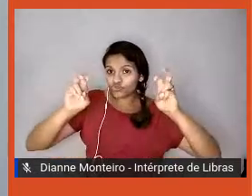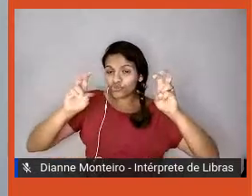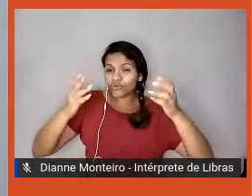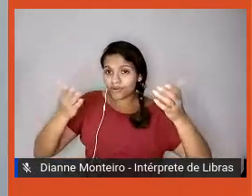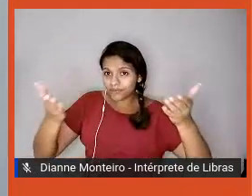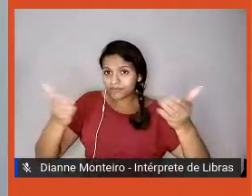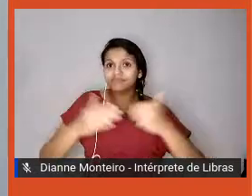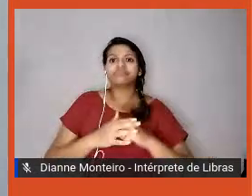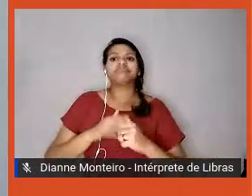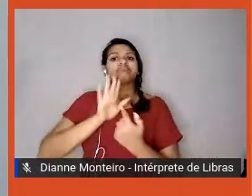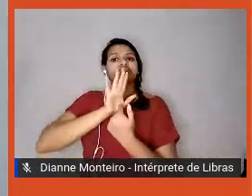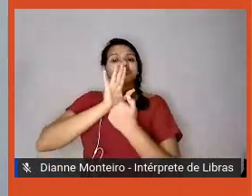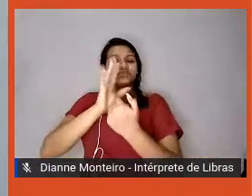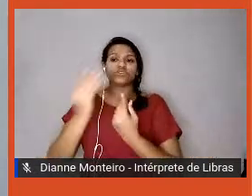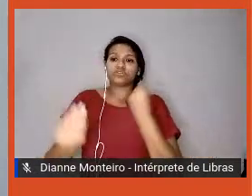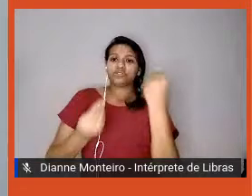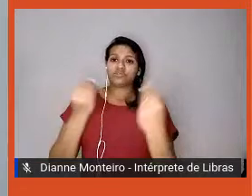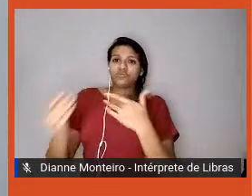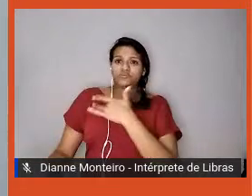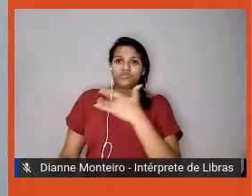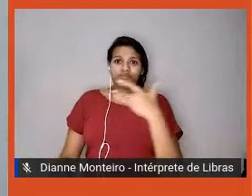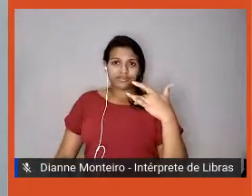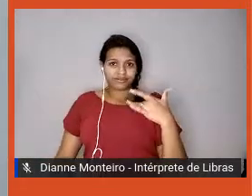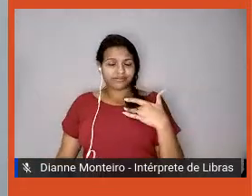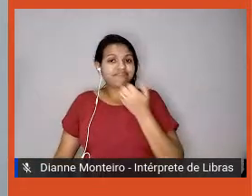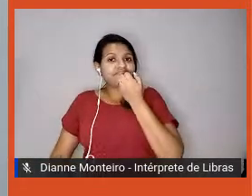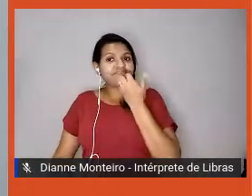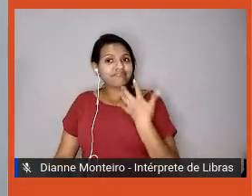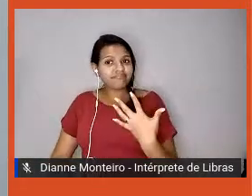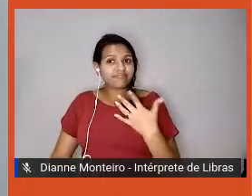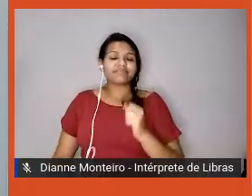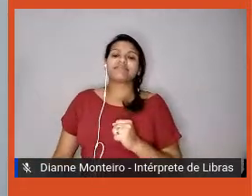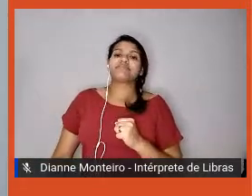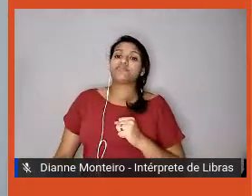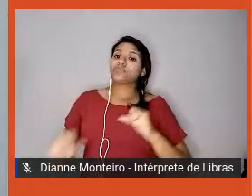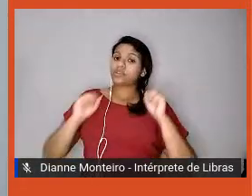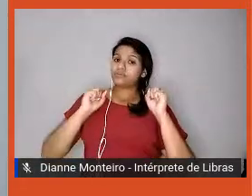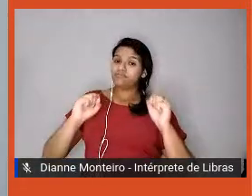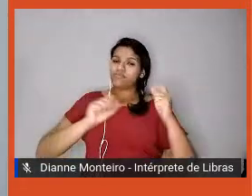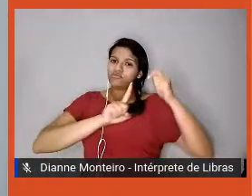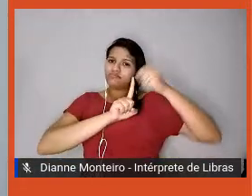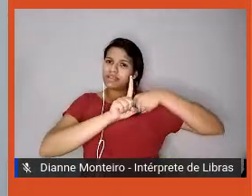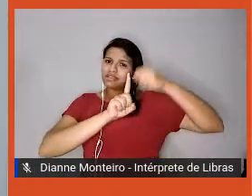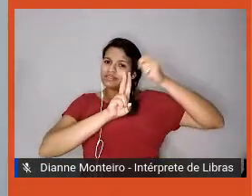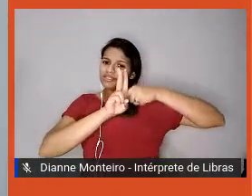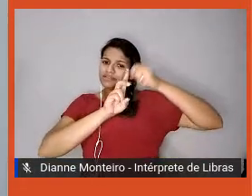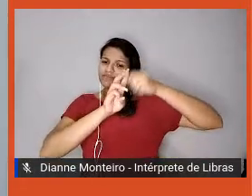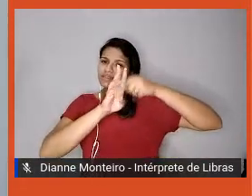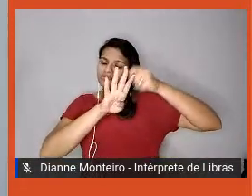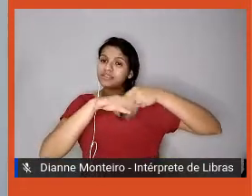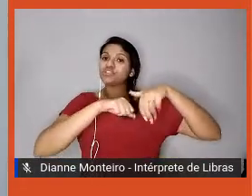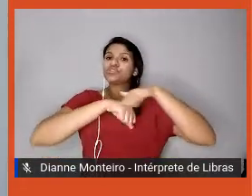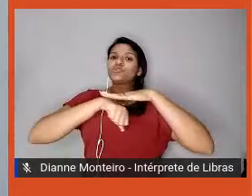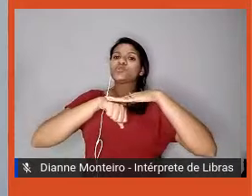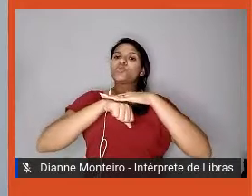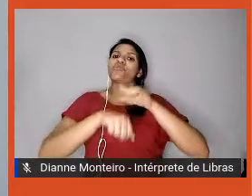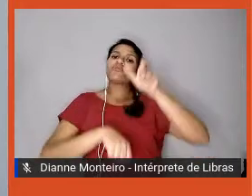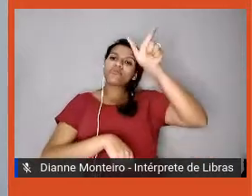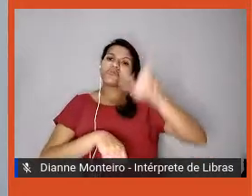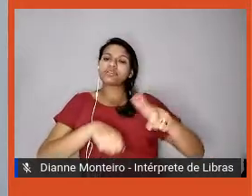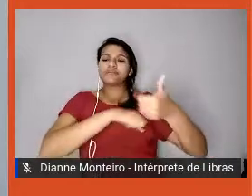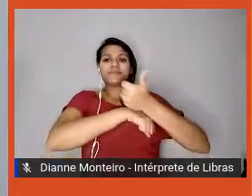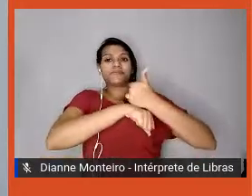dos hábitos saudáveis. Você pode ter uma conversa mensal com um profissional via internet, para a equipe.